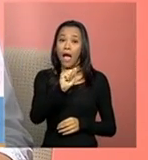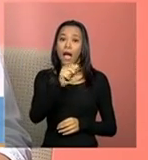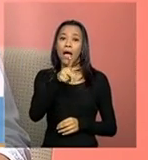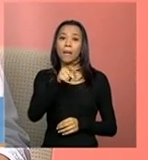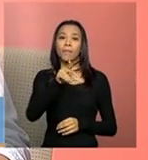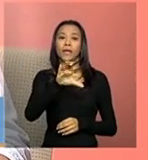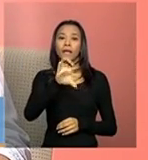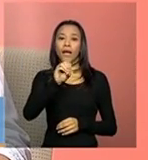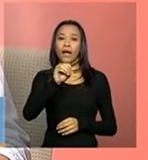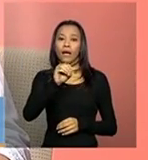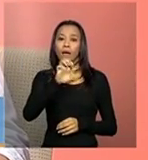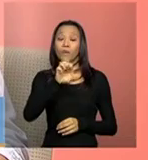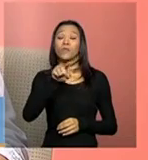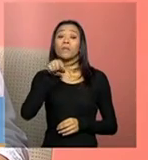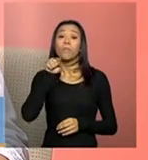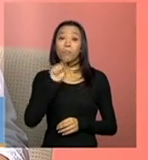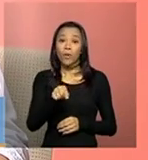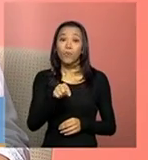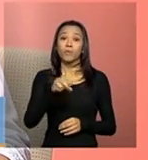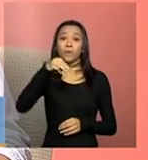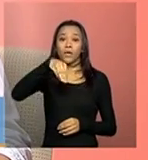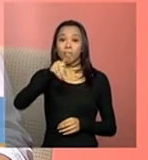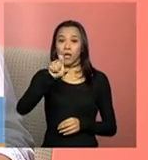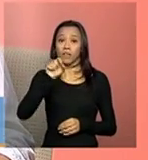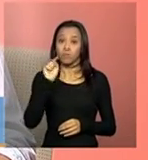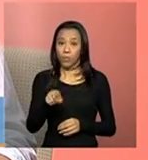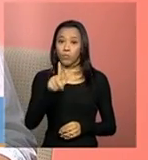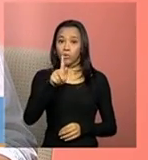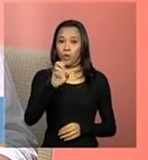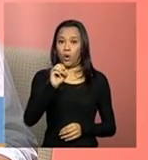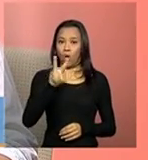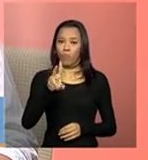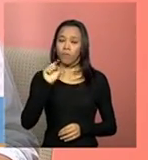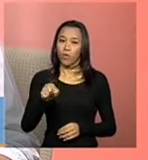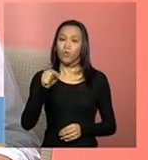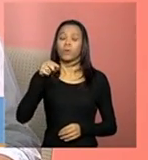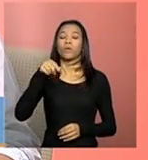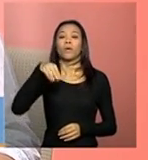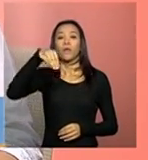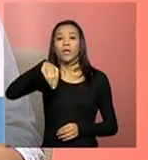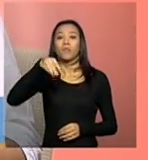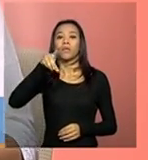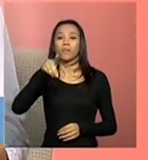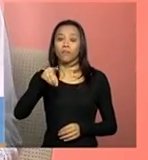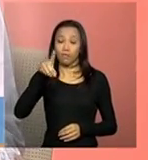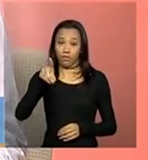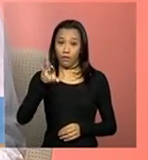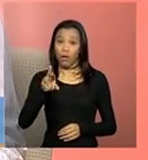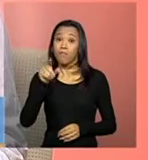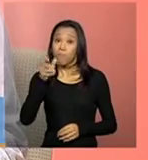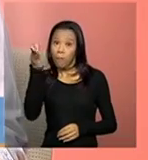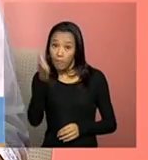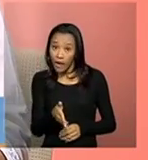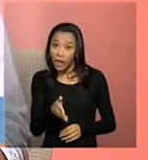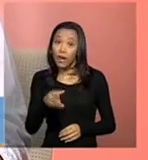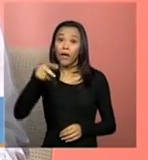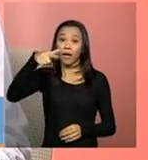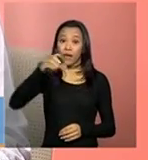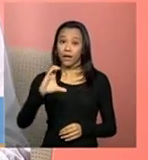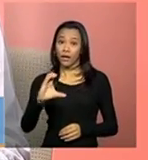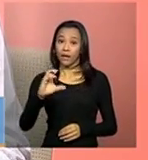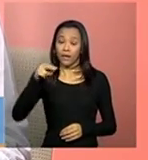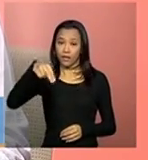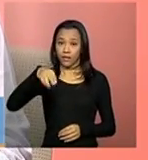aplicações.mds.gov.br, barra quineias. Então você pode anotar aí esses